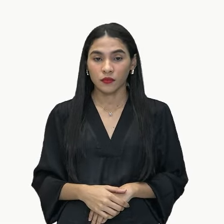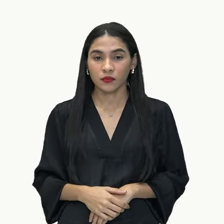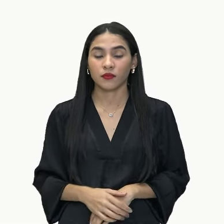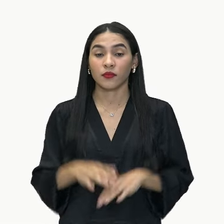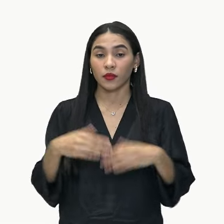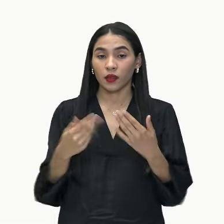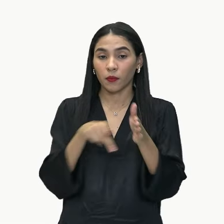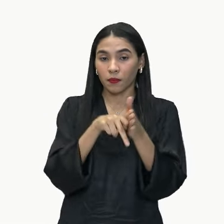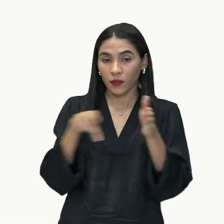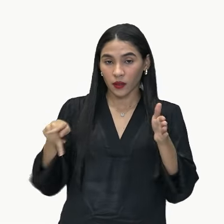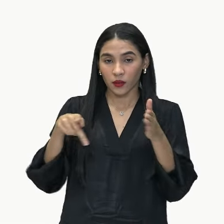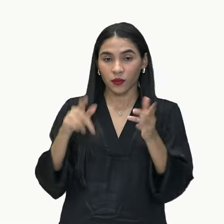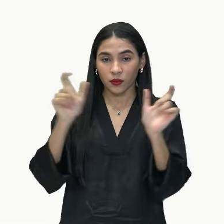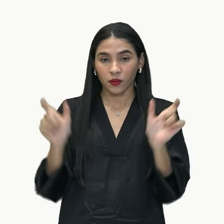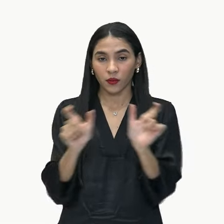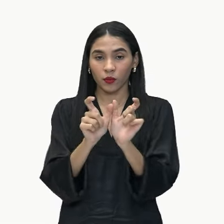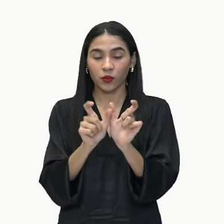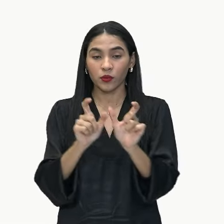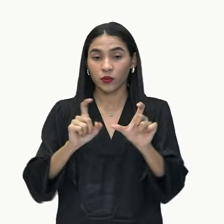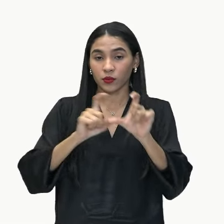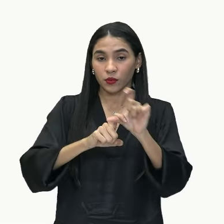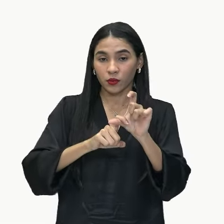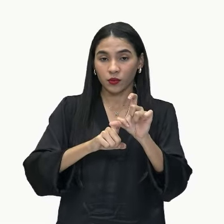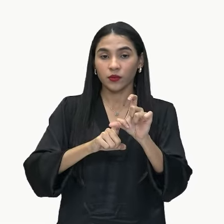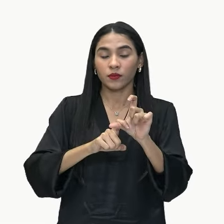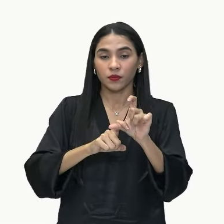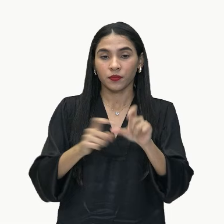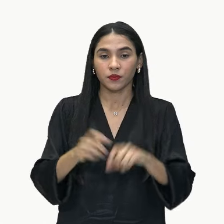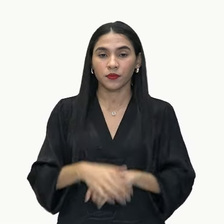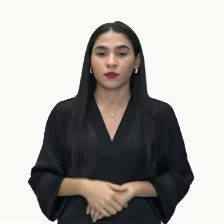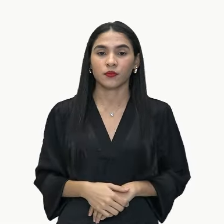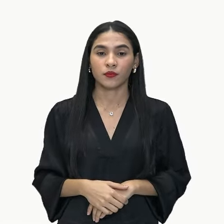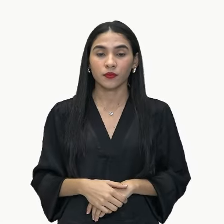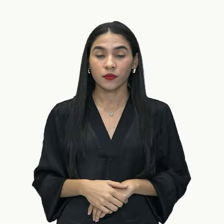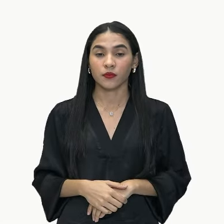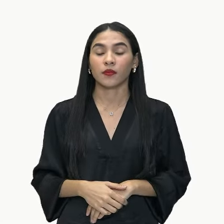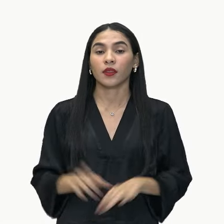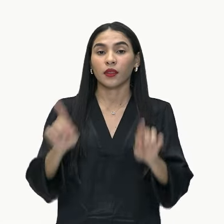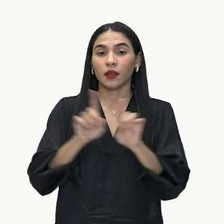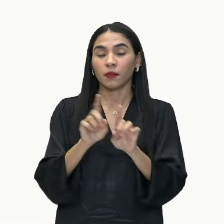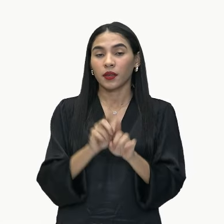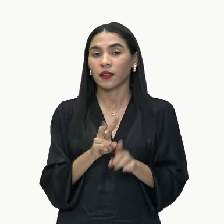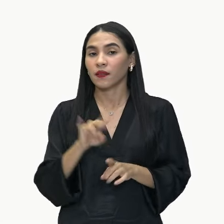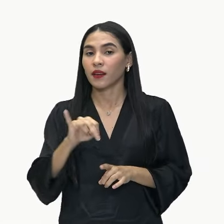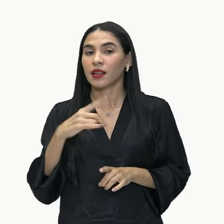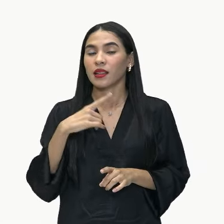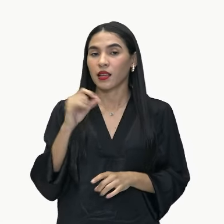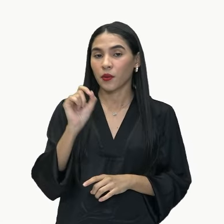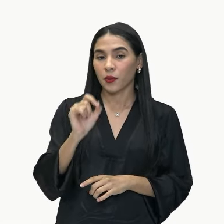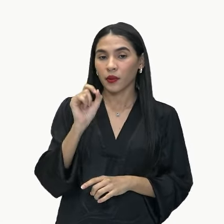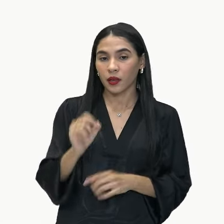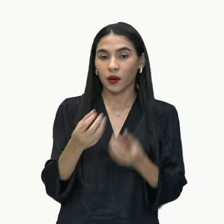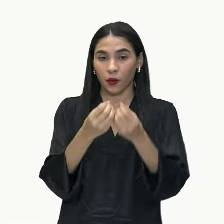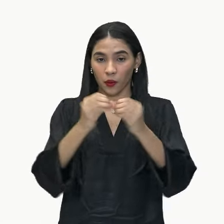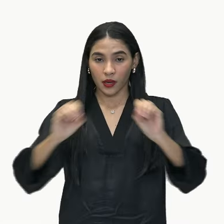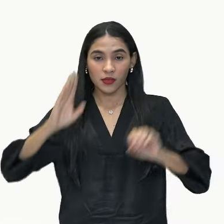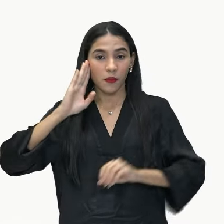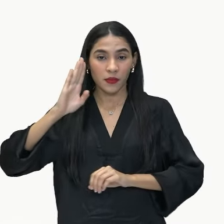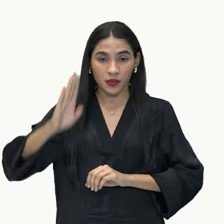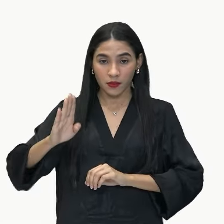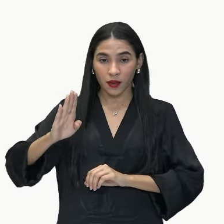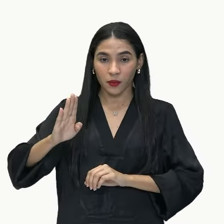nesses períodos compostos por subordinação, compostos por subordinação, eu vou ter algo que nós chamamos de oração principal,